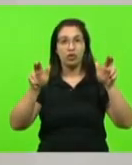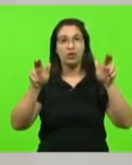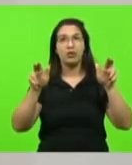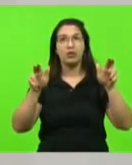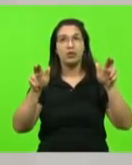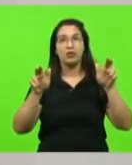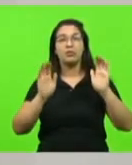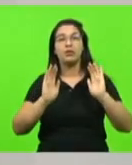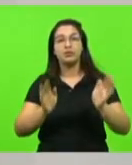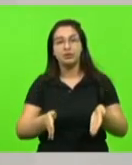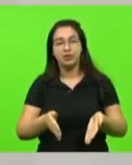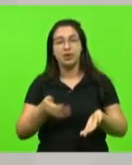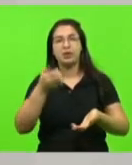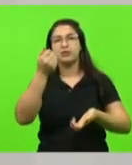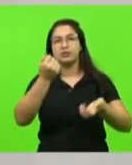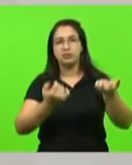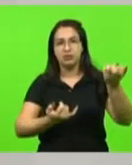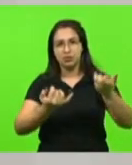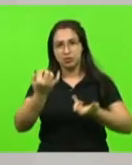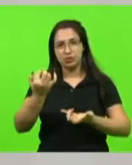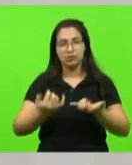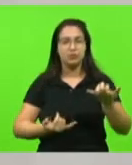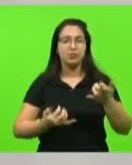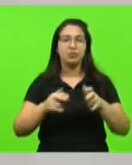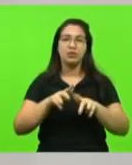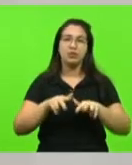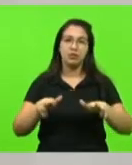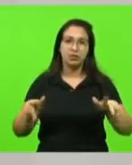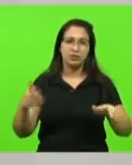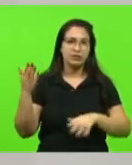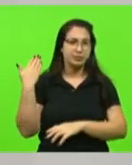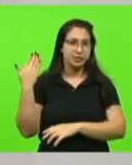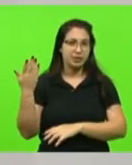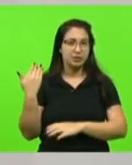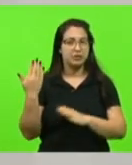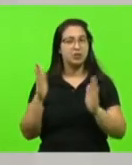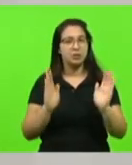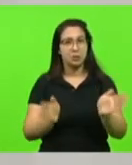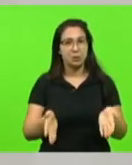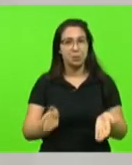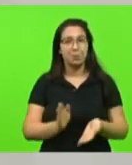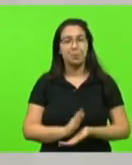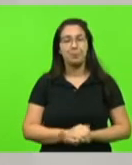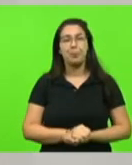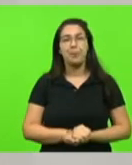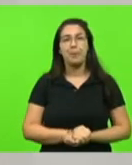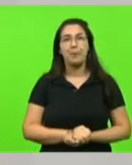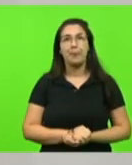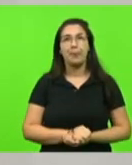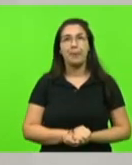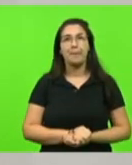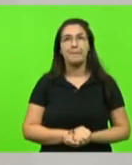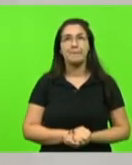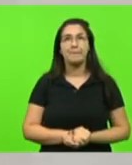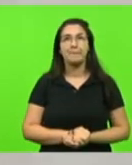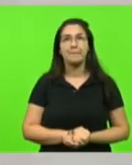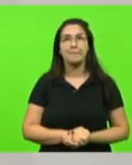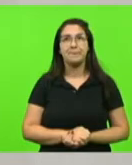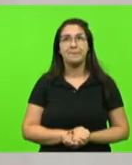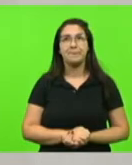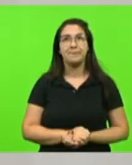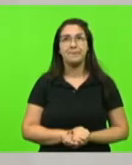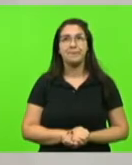Eu já venho falando sobre ele aqui em alguns momentos, nós estamos, senhor presidente, na